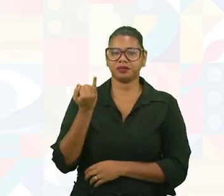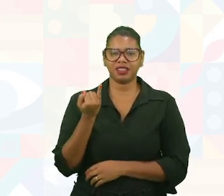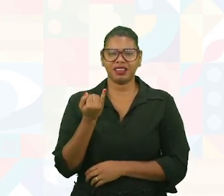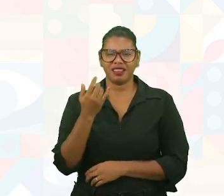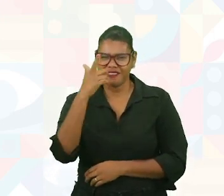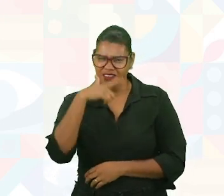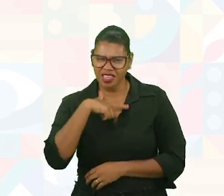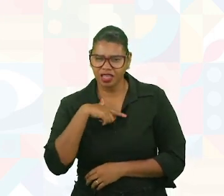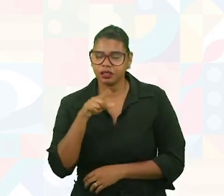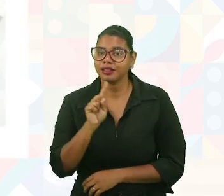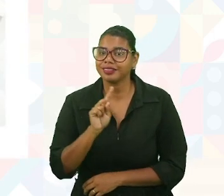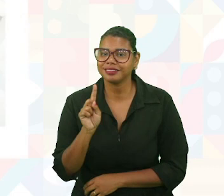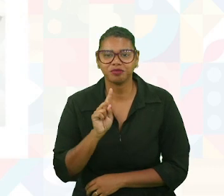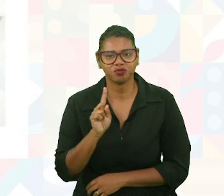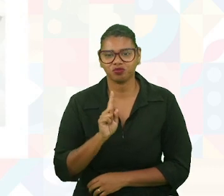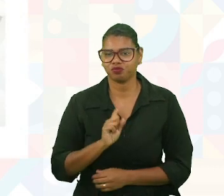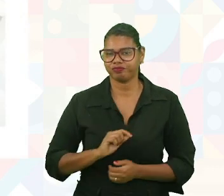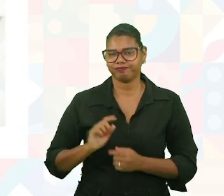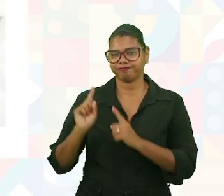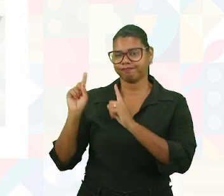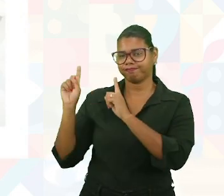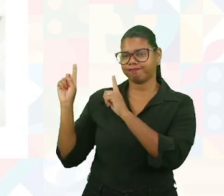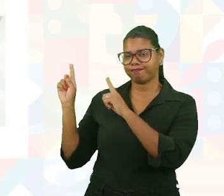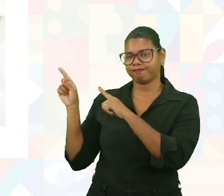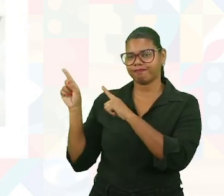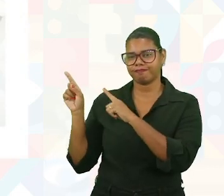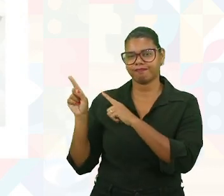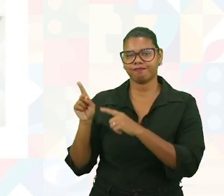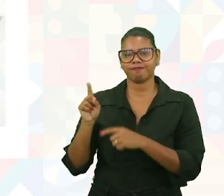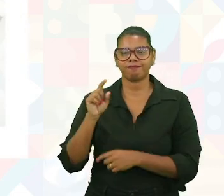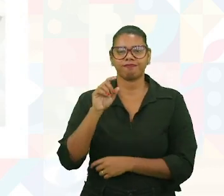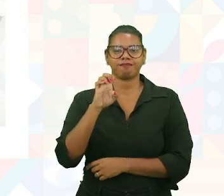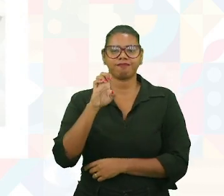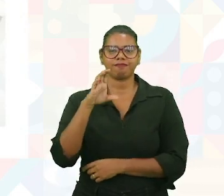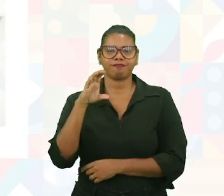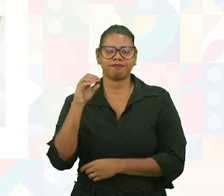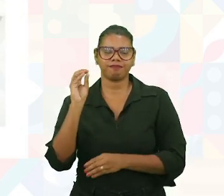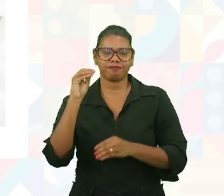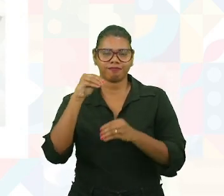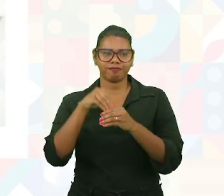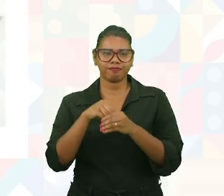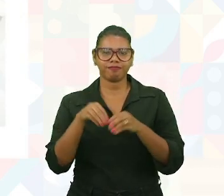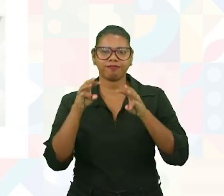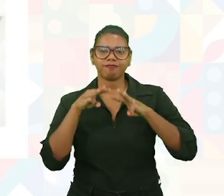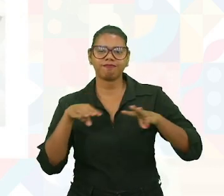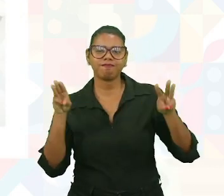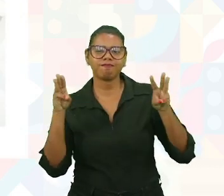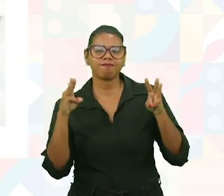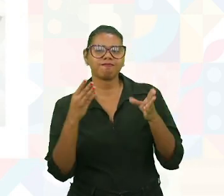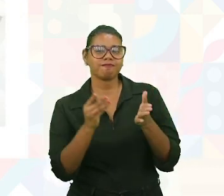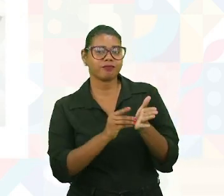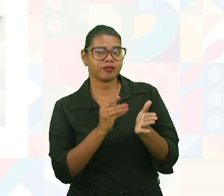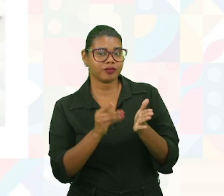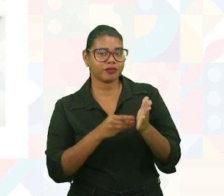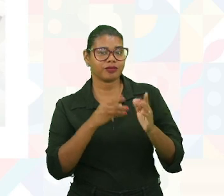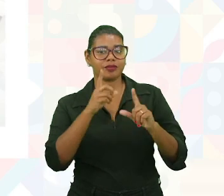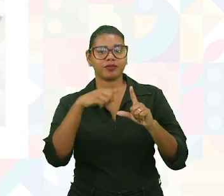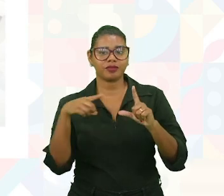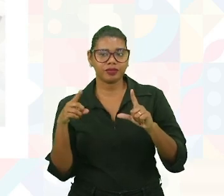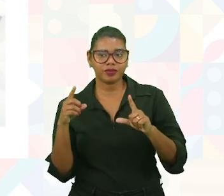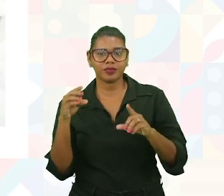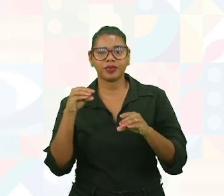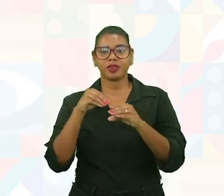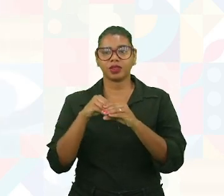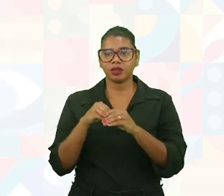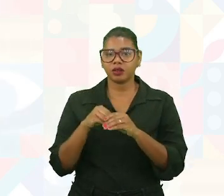Não, gente. O ecodesign é justamente o que é que tem mais de contemporâneo de design com produtos ecologicamente